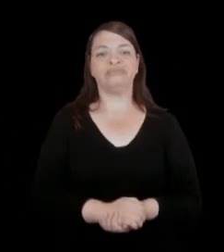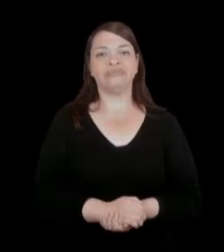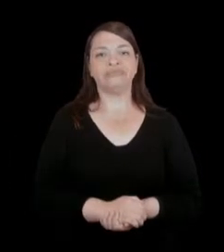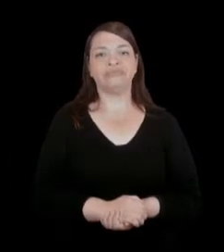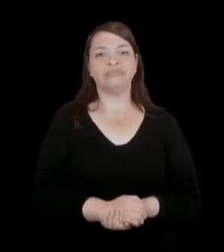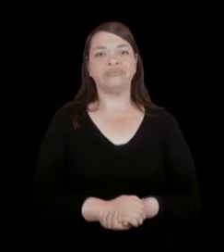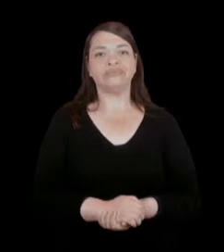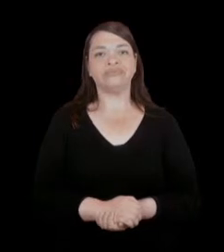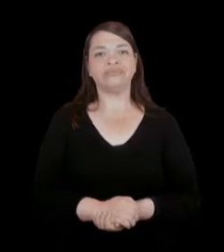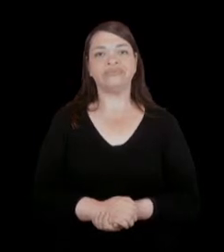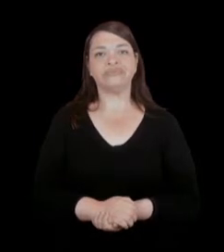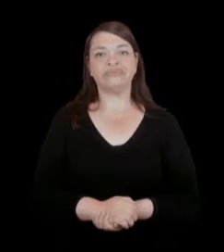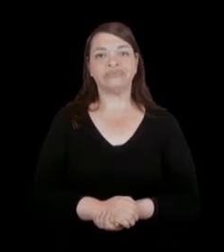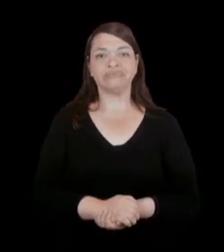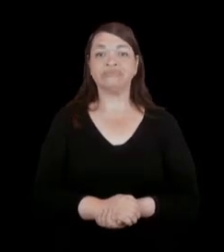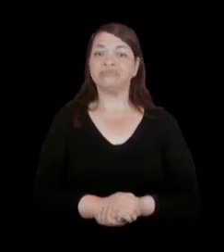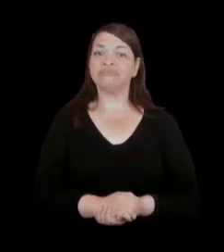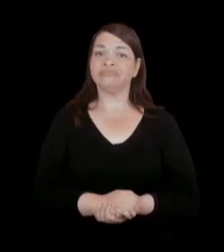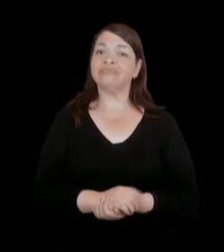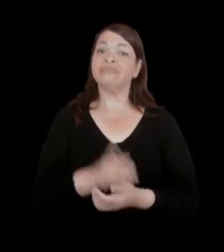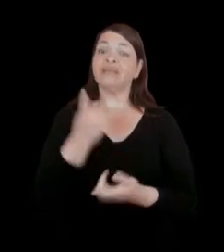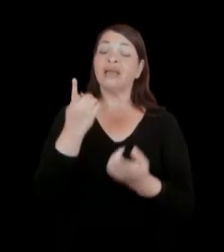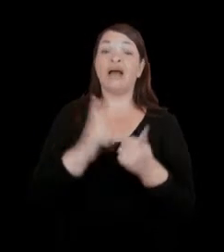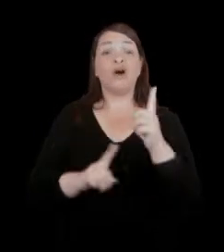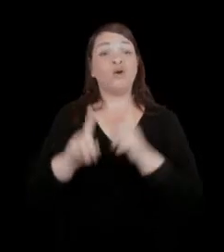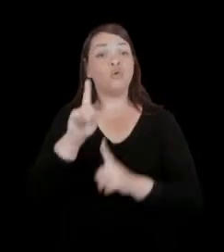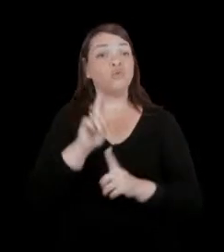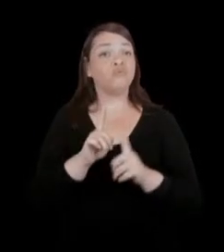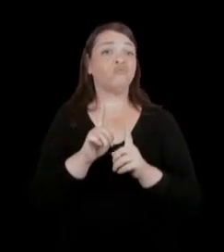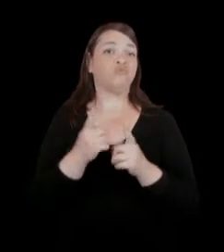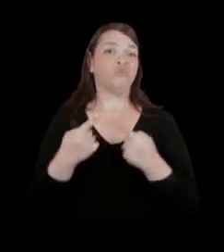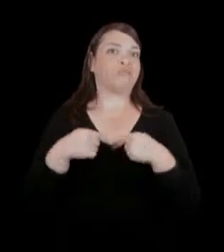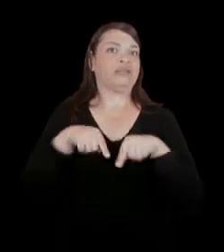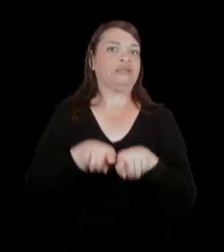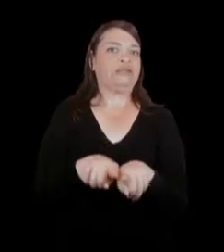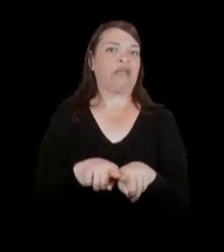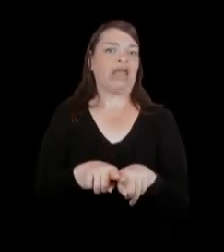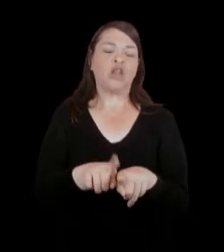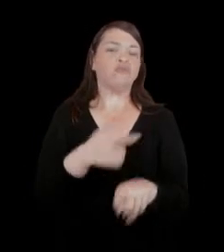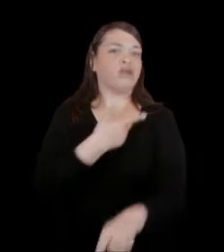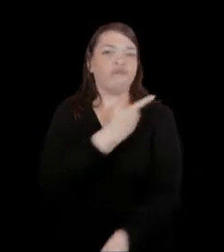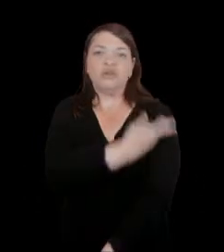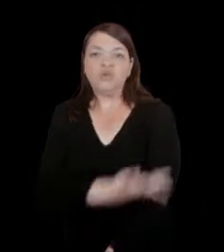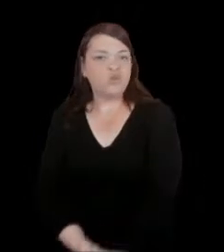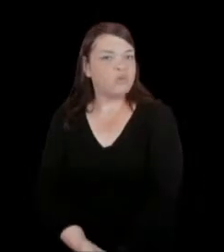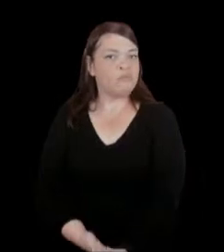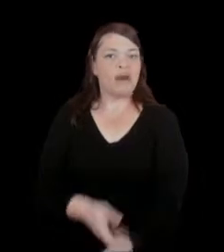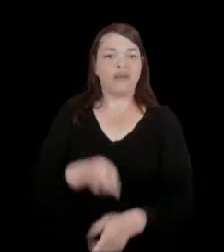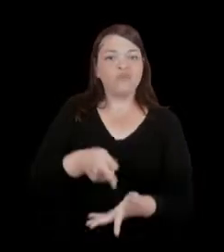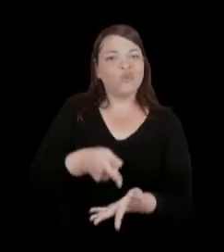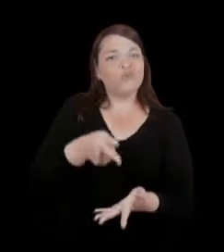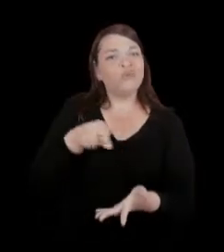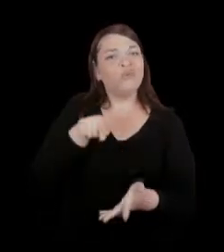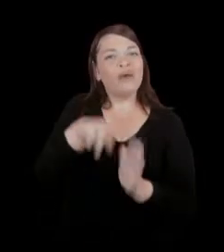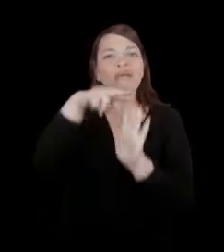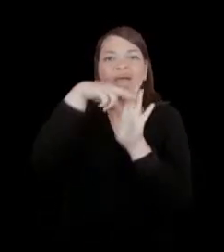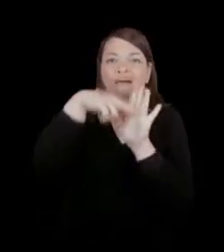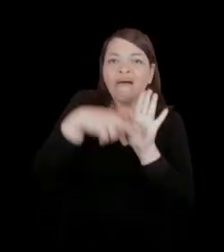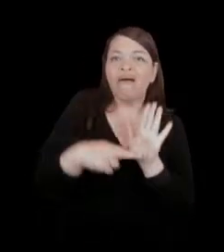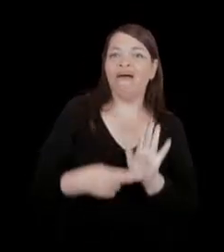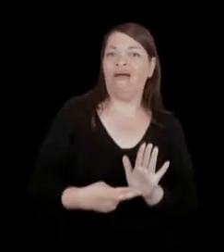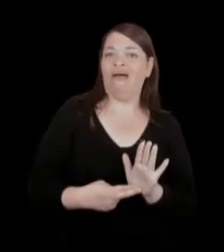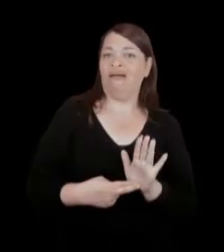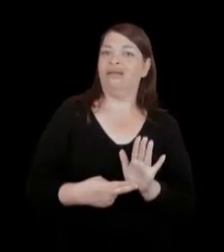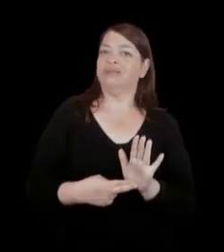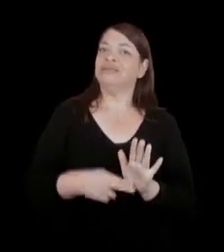Então, alguns dos nossos parceiros não estavam acostumados com esse tipo de rigor técnico que não é comum numa